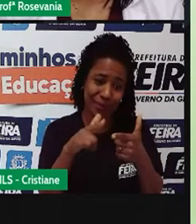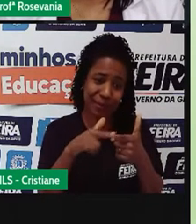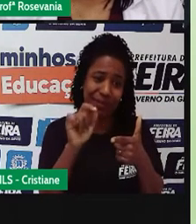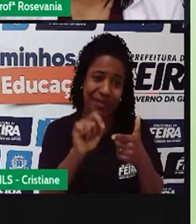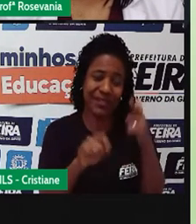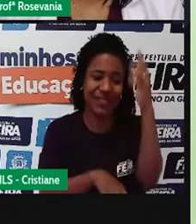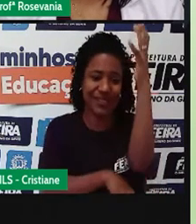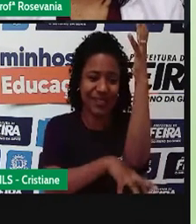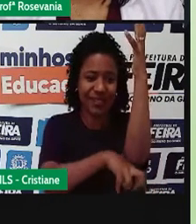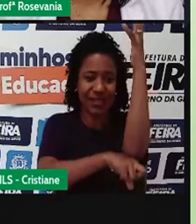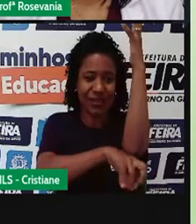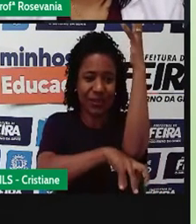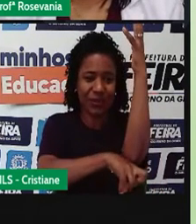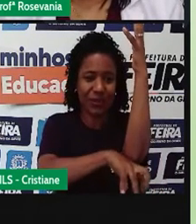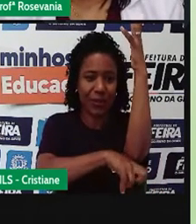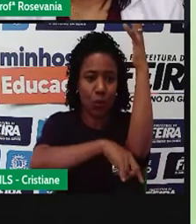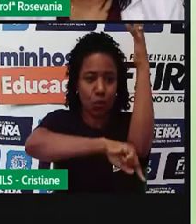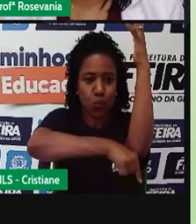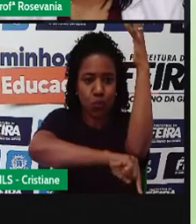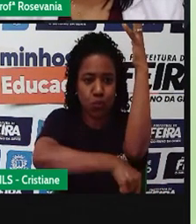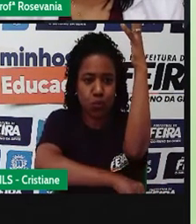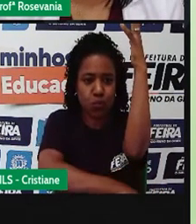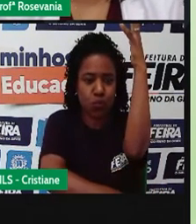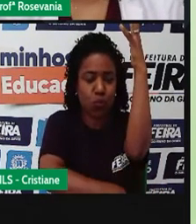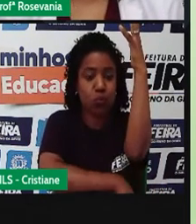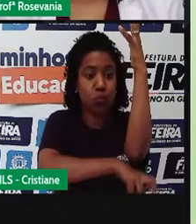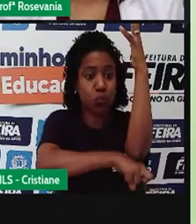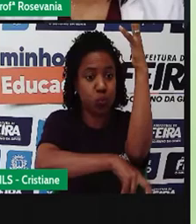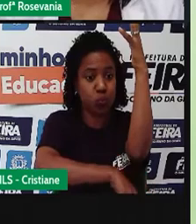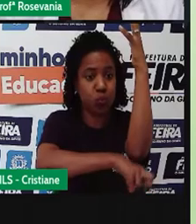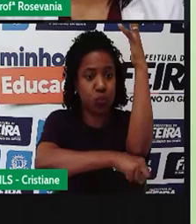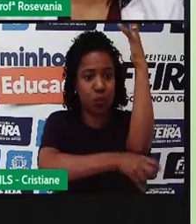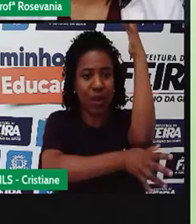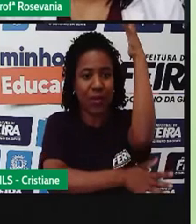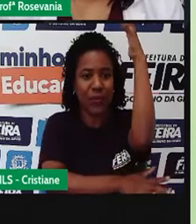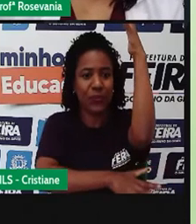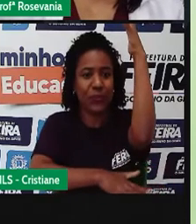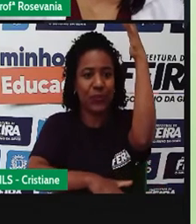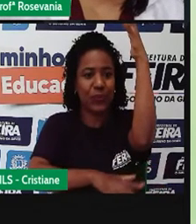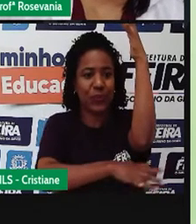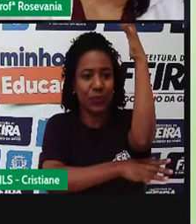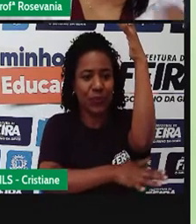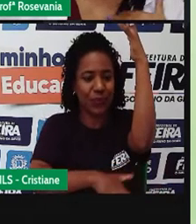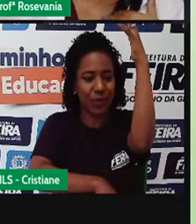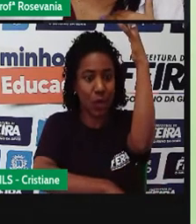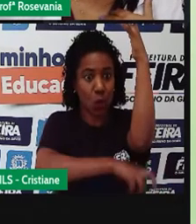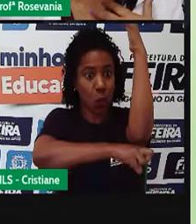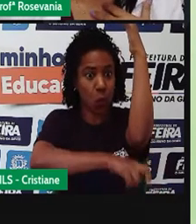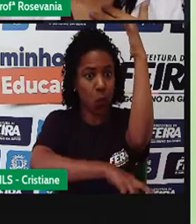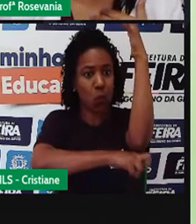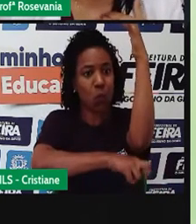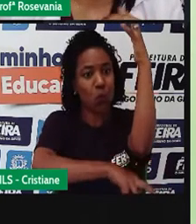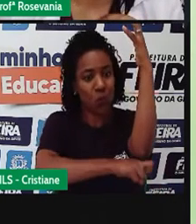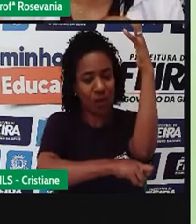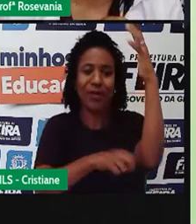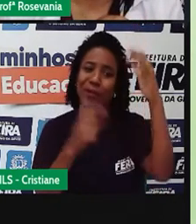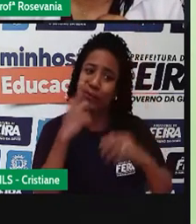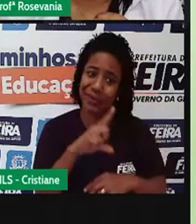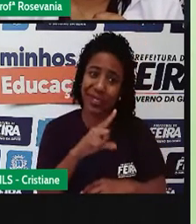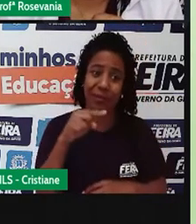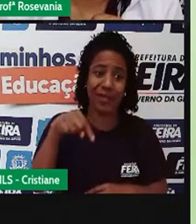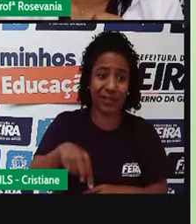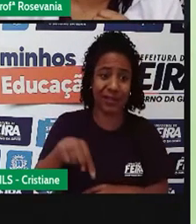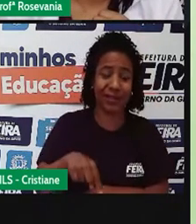tem as raízes bastante profundas, vão buscar a água que eles precisam, lá no lençol preático, e pra uma região, no caso da gente, né, que a região